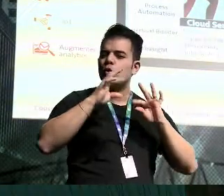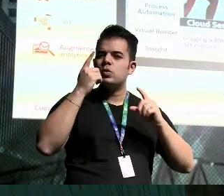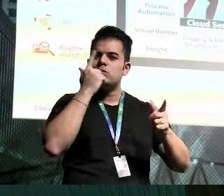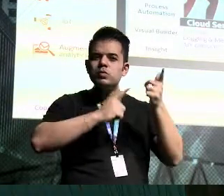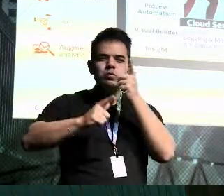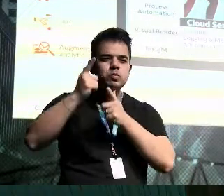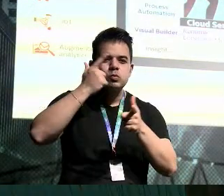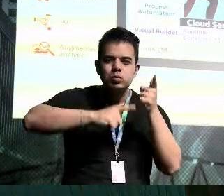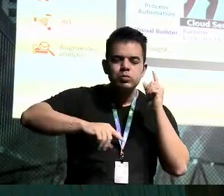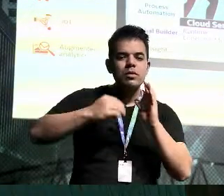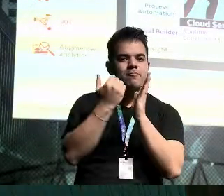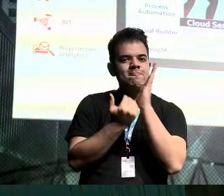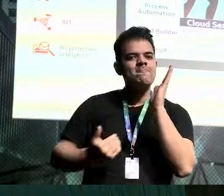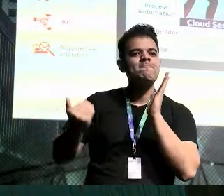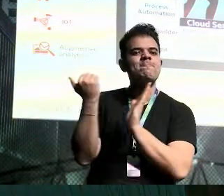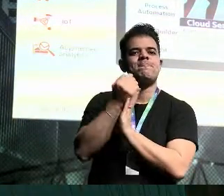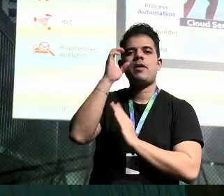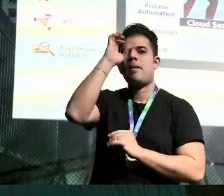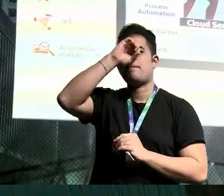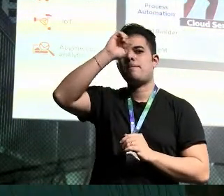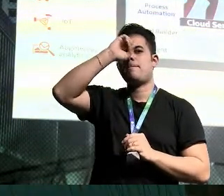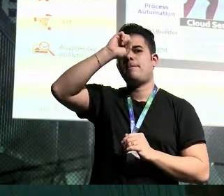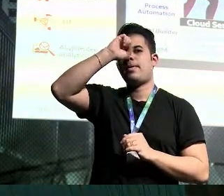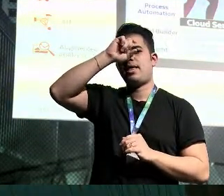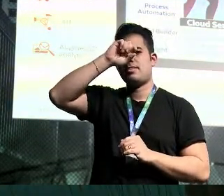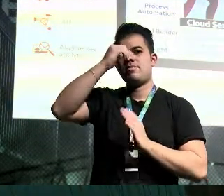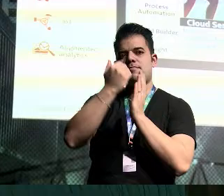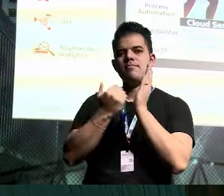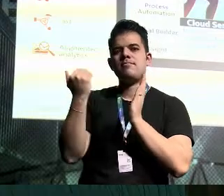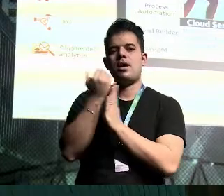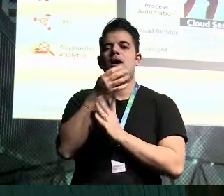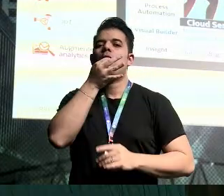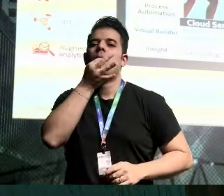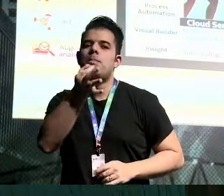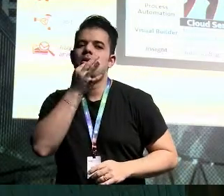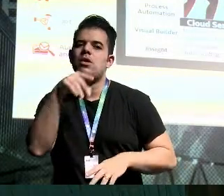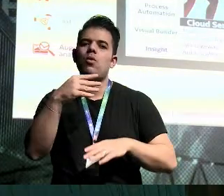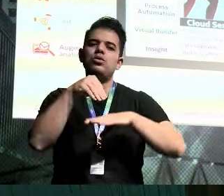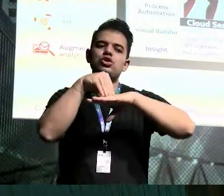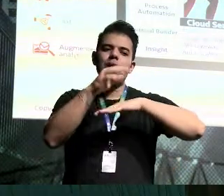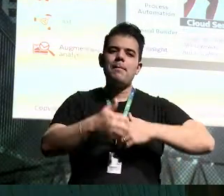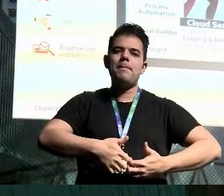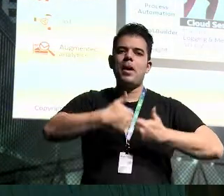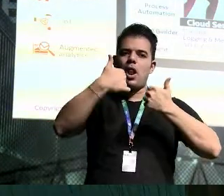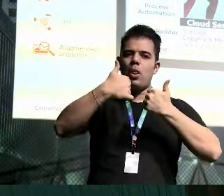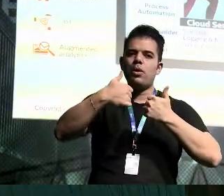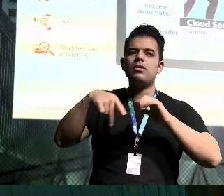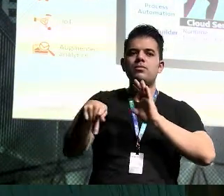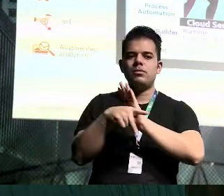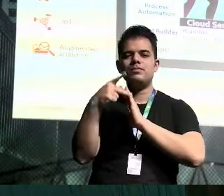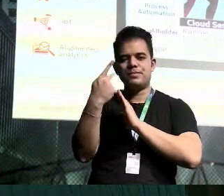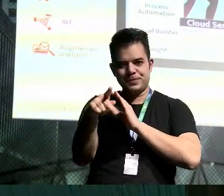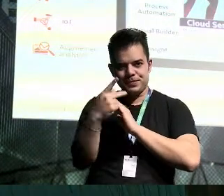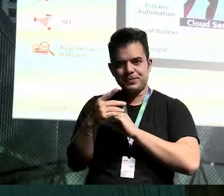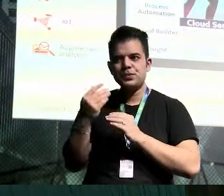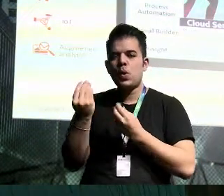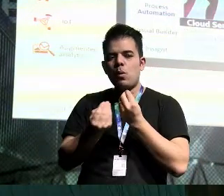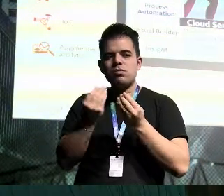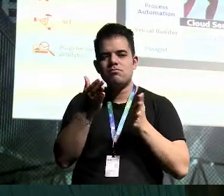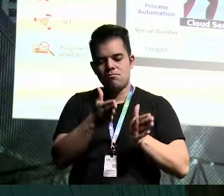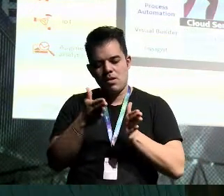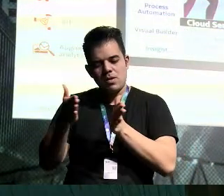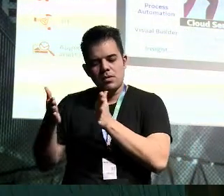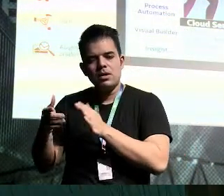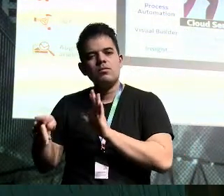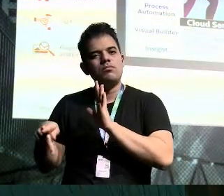vai, então, com isso, aprender mais e te dar uma opinião, ou te dar uma dica melhor de como proceder. A parte